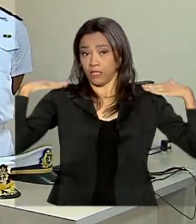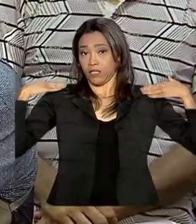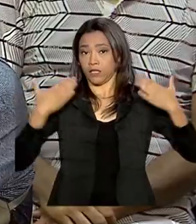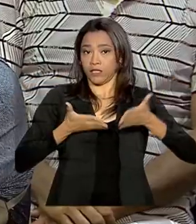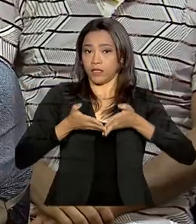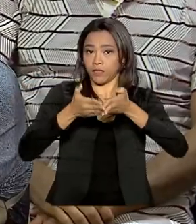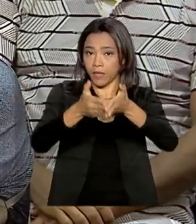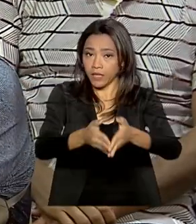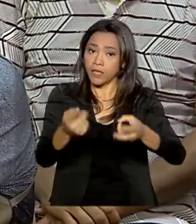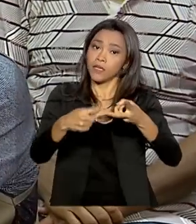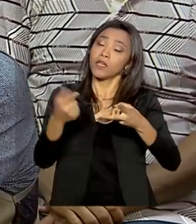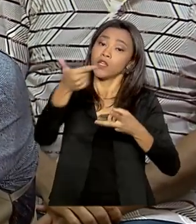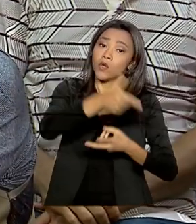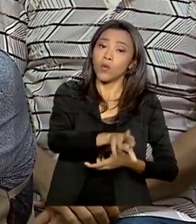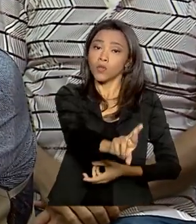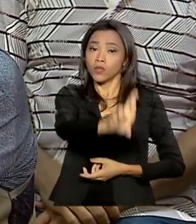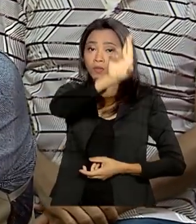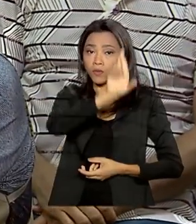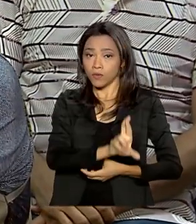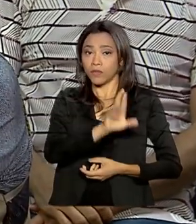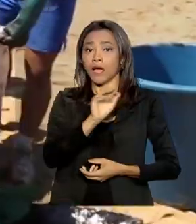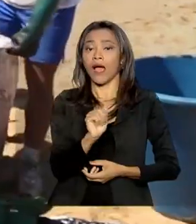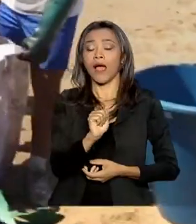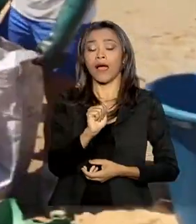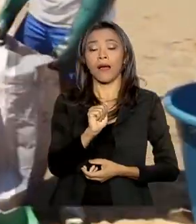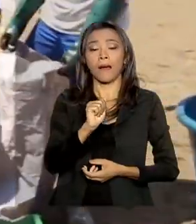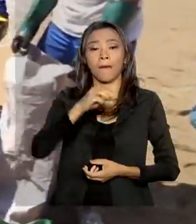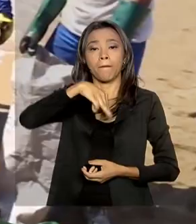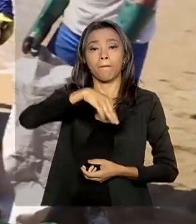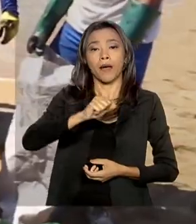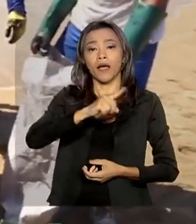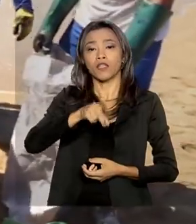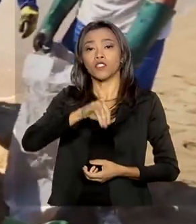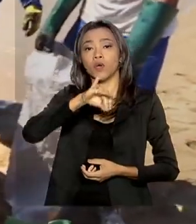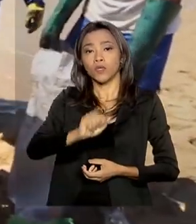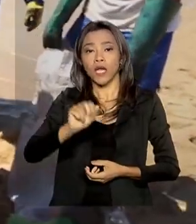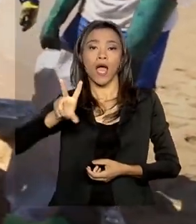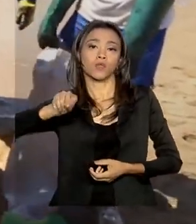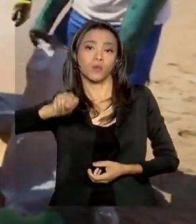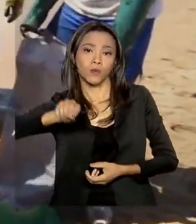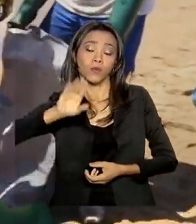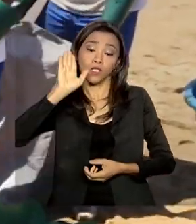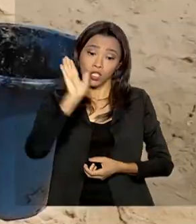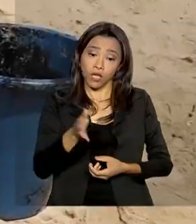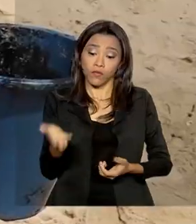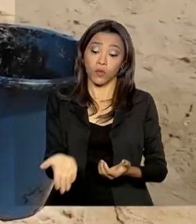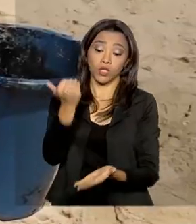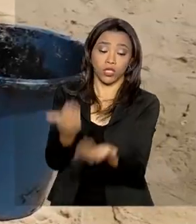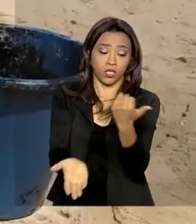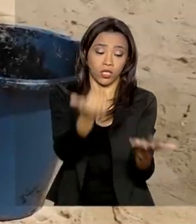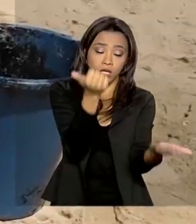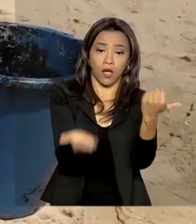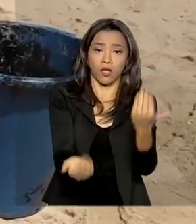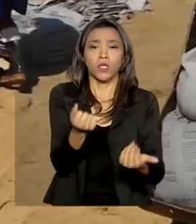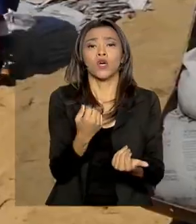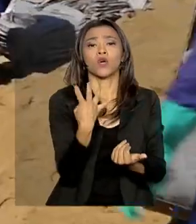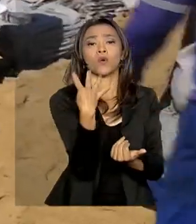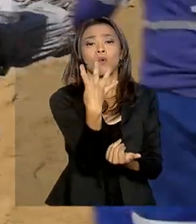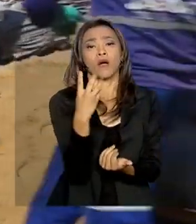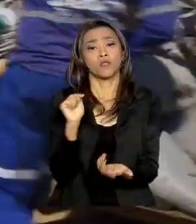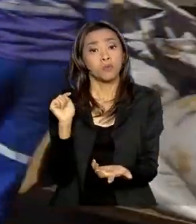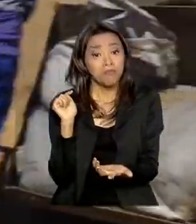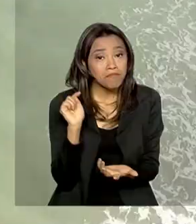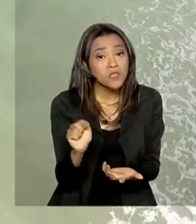Amazônia Azul, Mar Limpo é Vida. De acordo com o Ministério da Defesa, já foram retirados cerca de 4 mil